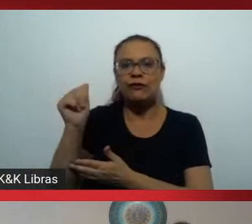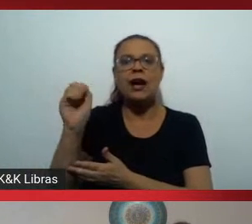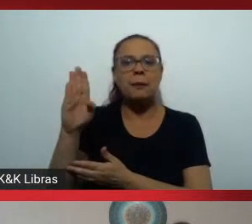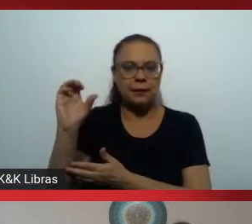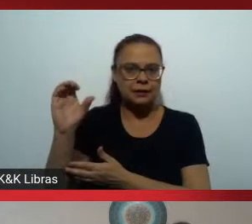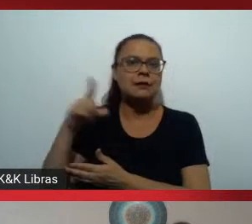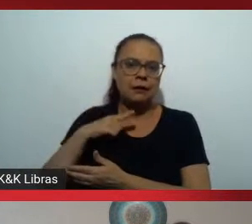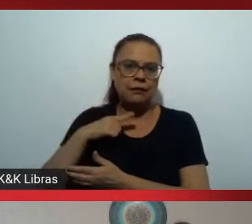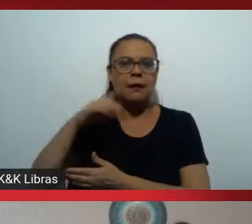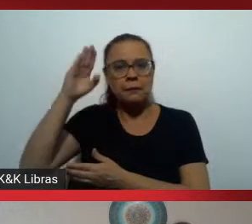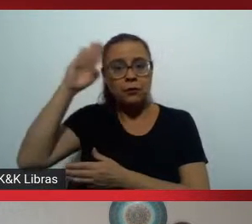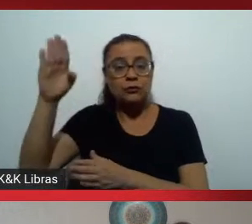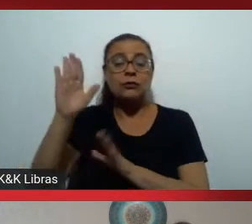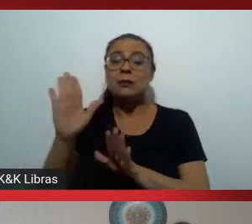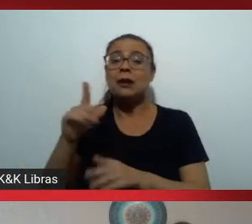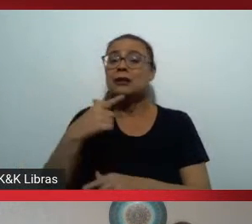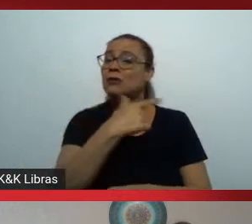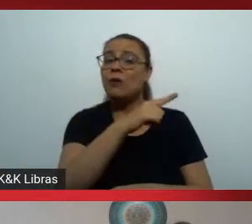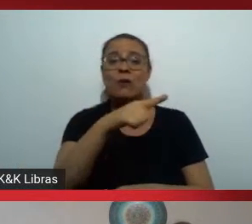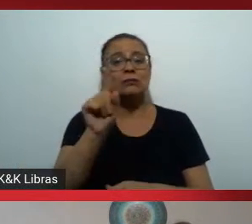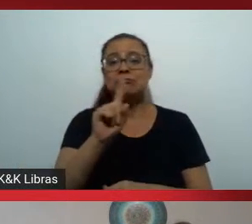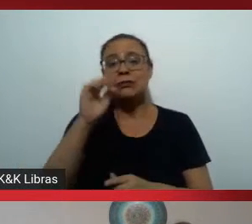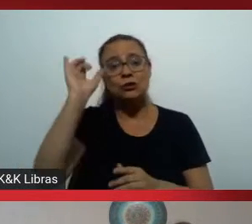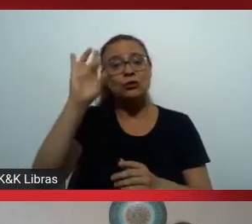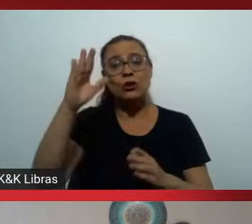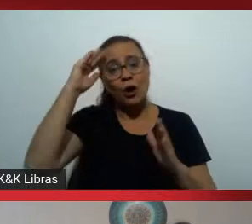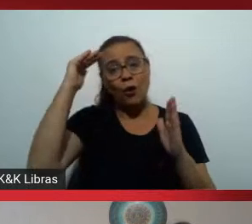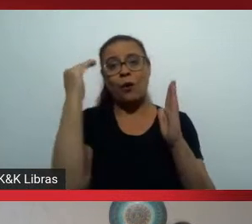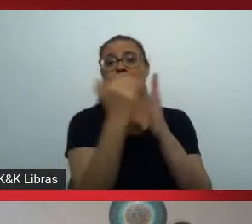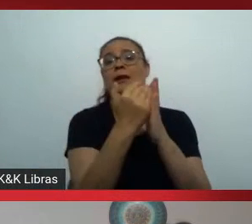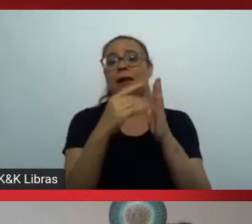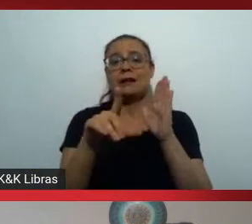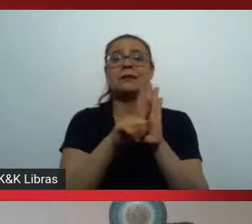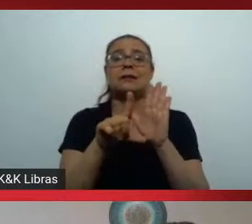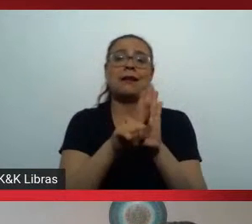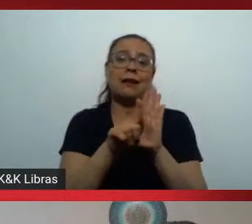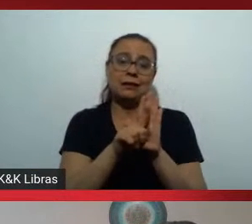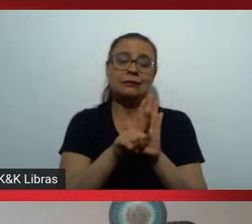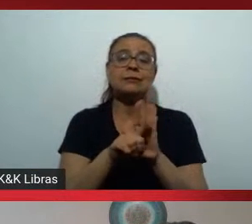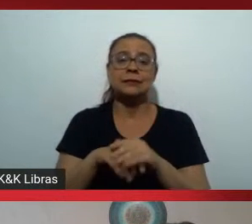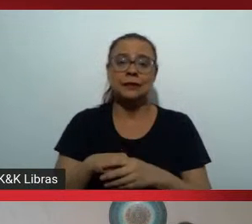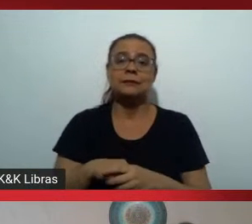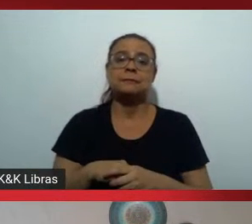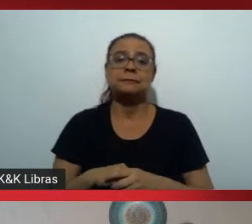obtenha o diploma de ensino superior e consiga, de fato, alcançar posições de alta gestão.